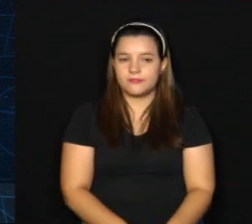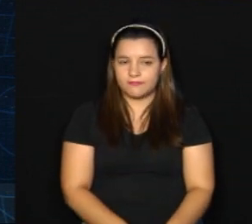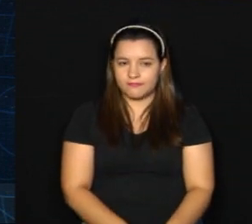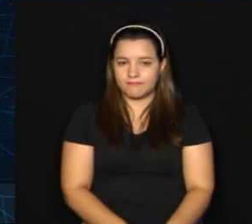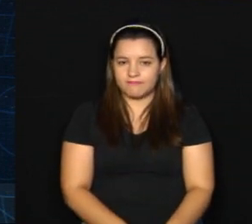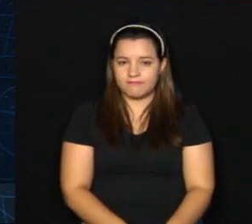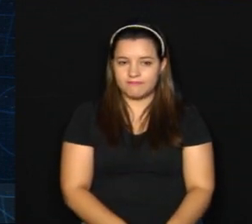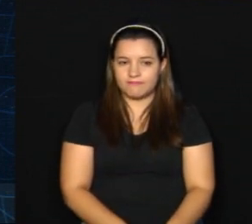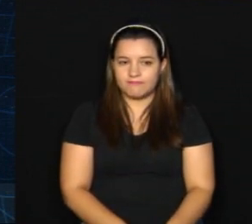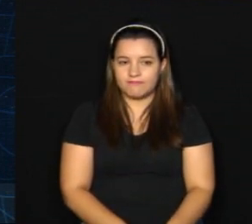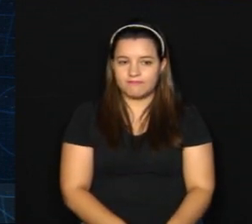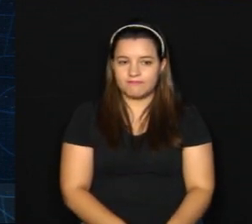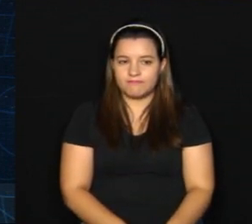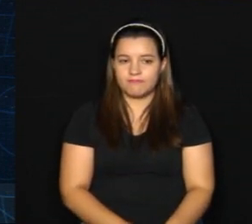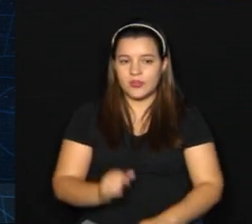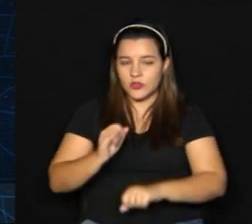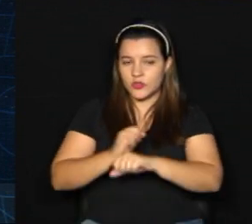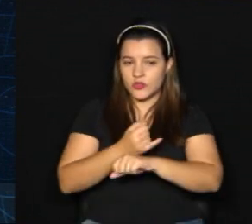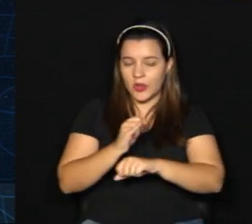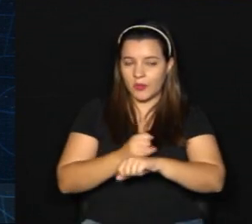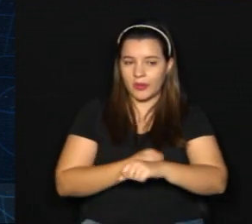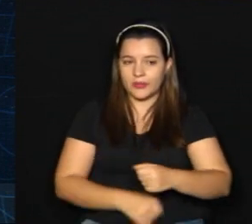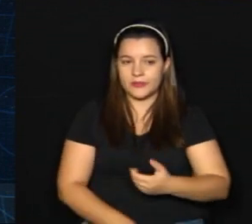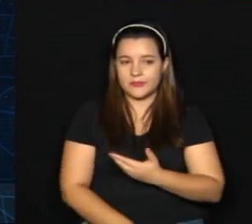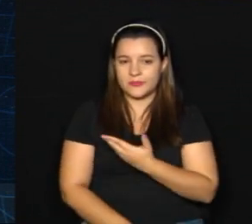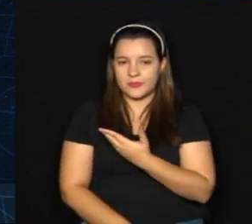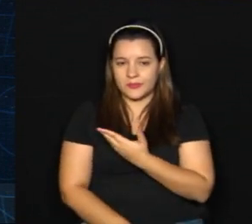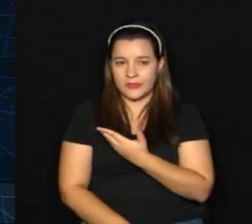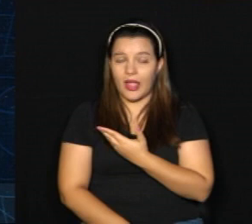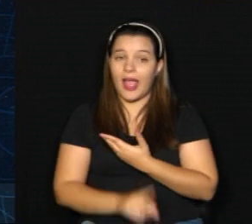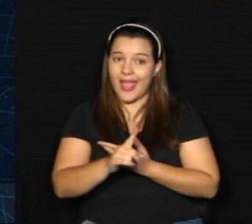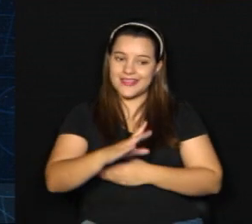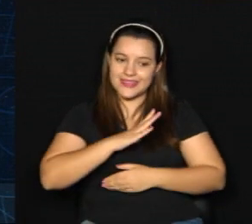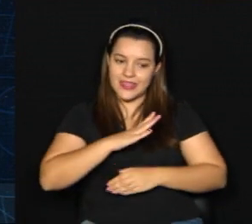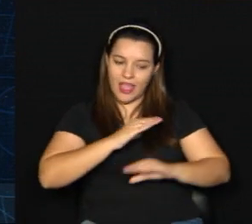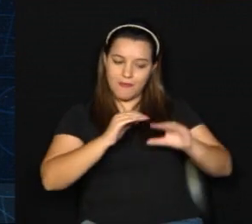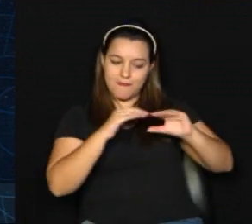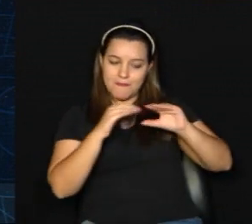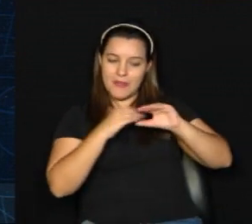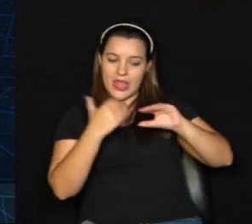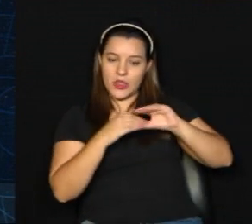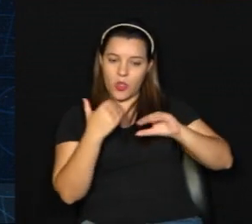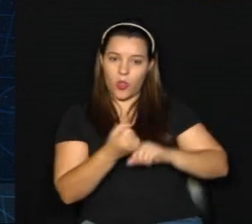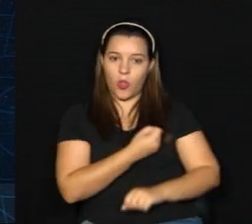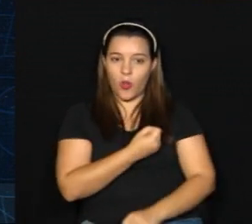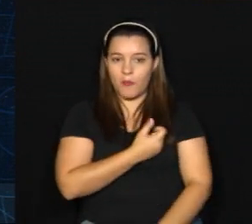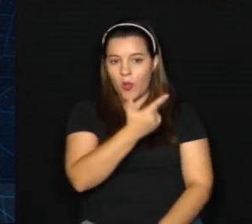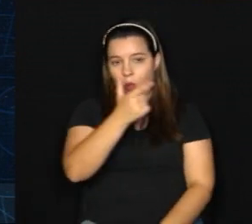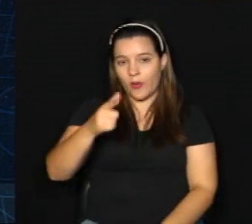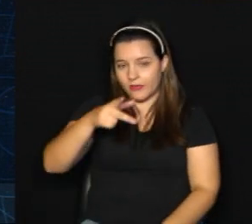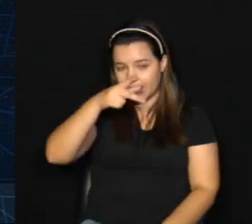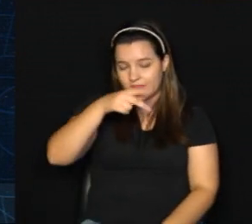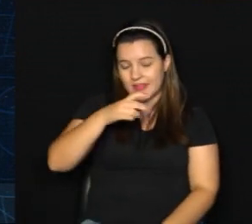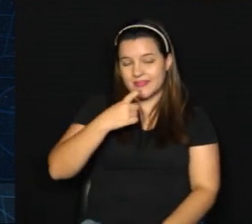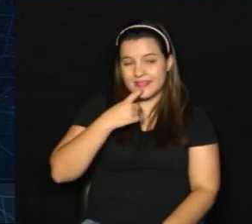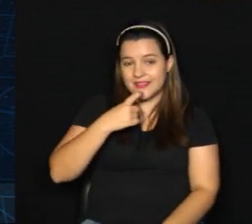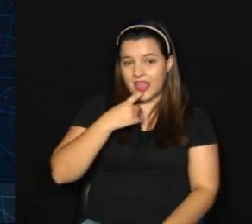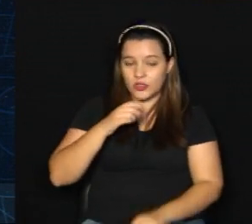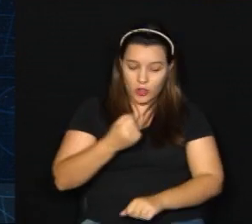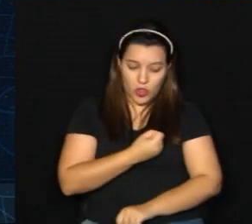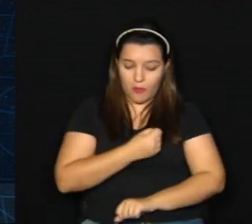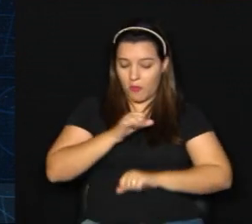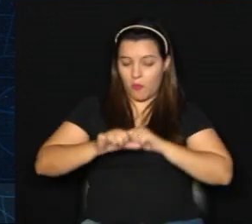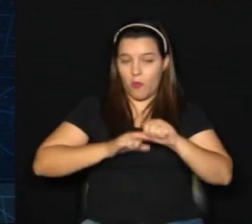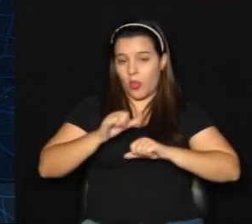.309 casos. E Jaguariúna, 1.235 casos. As demais prefeituras não têm atualizações.